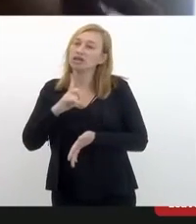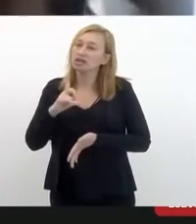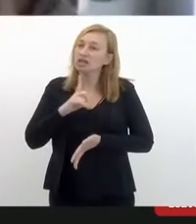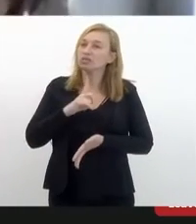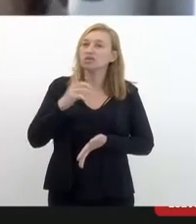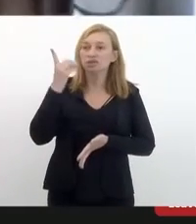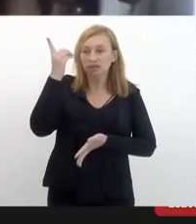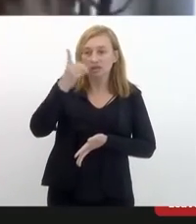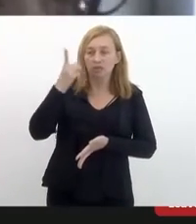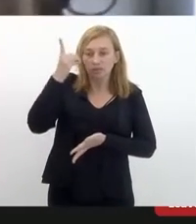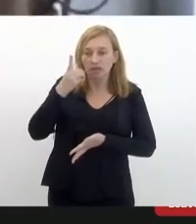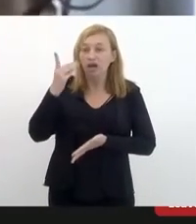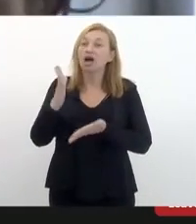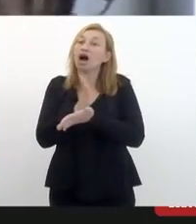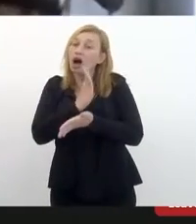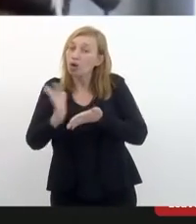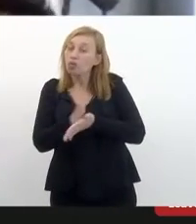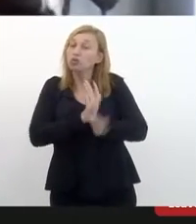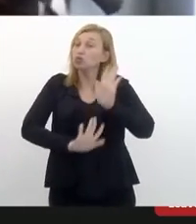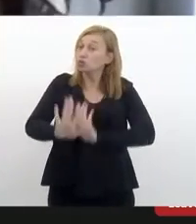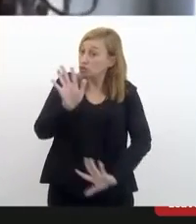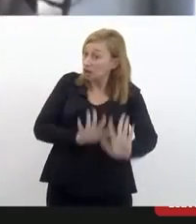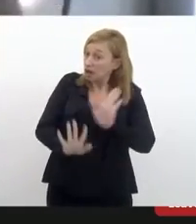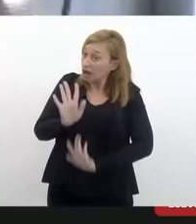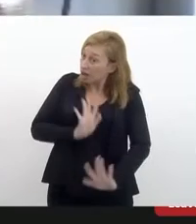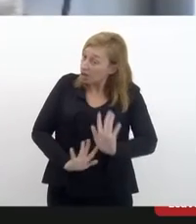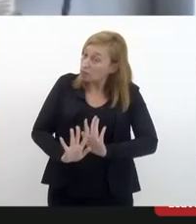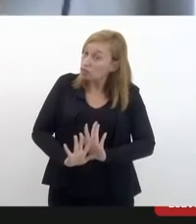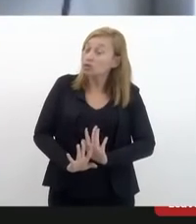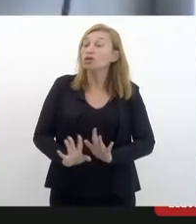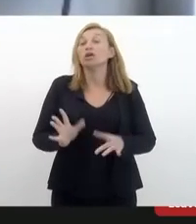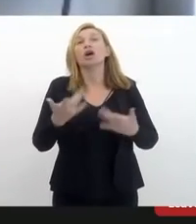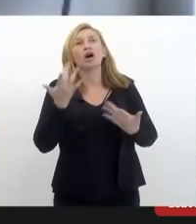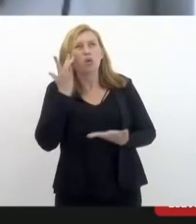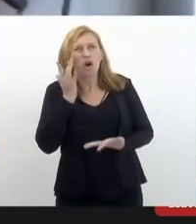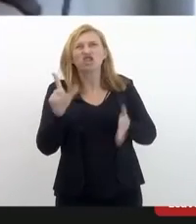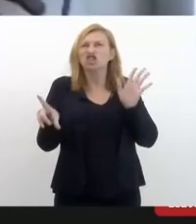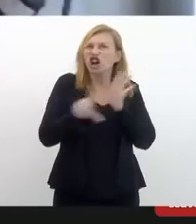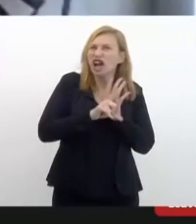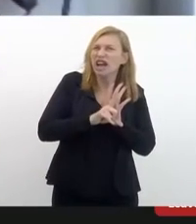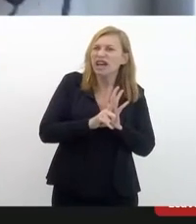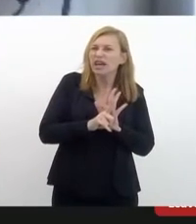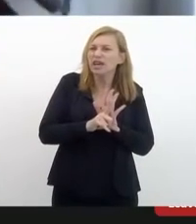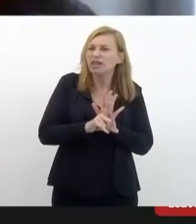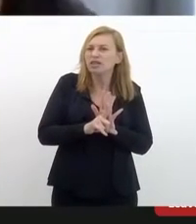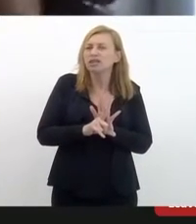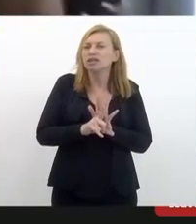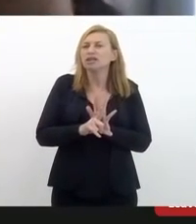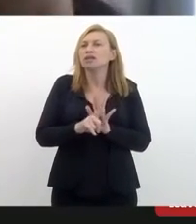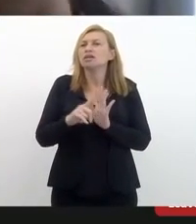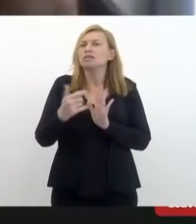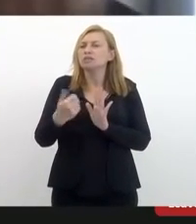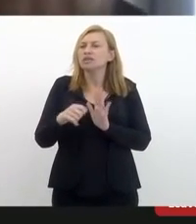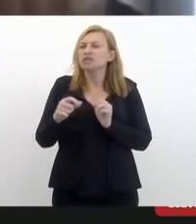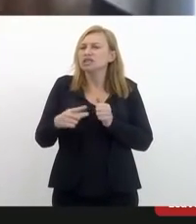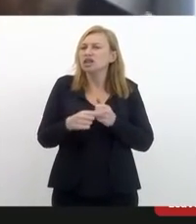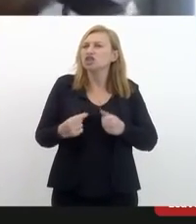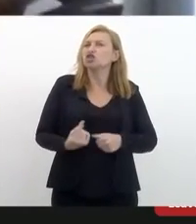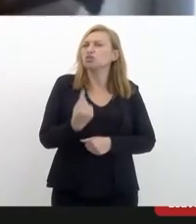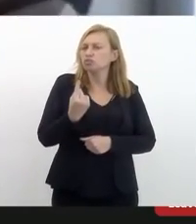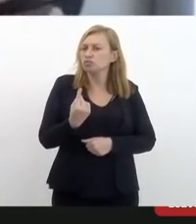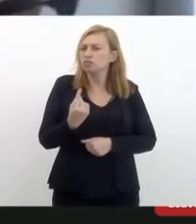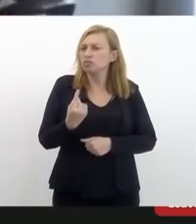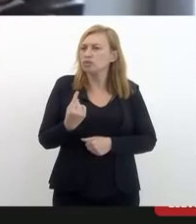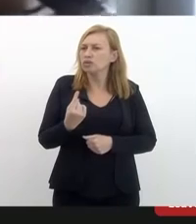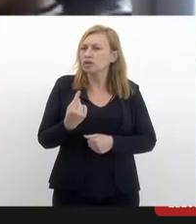deputado, alguns cuidados. Alguns cuidados. Eu acho que a lei deve em algum artigo